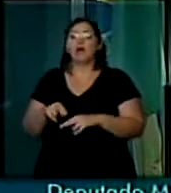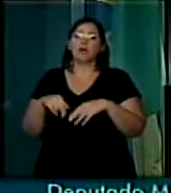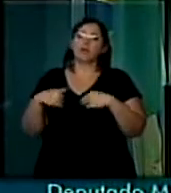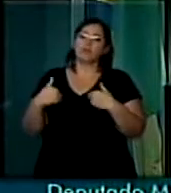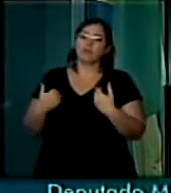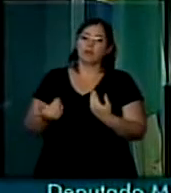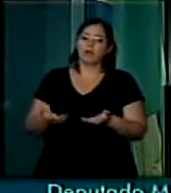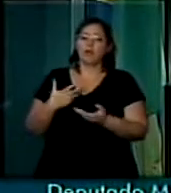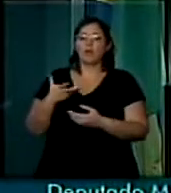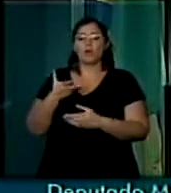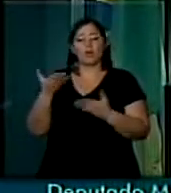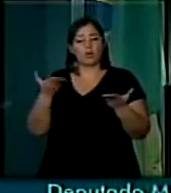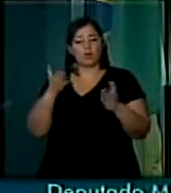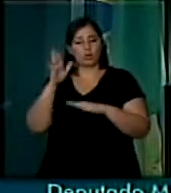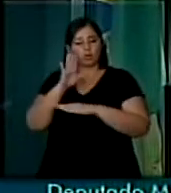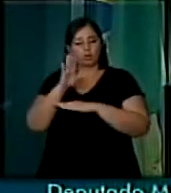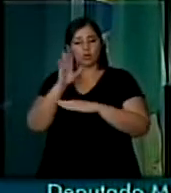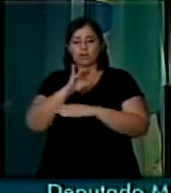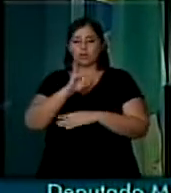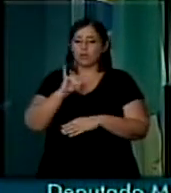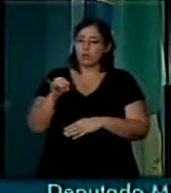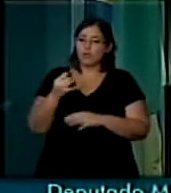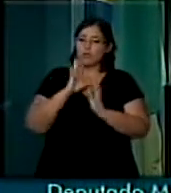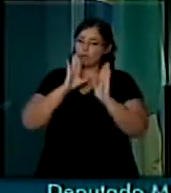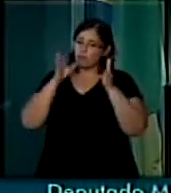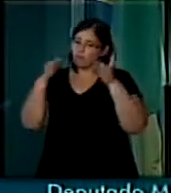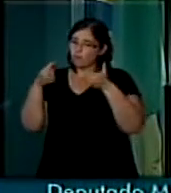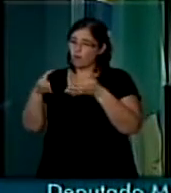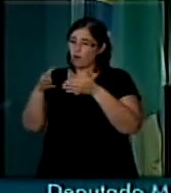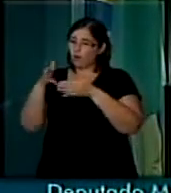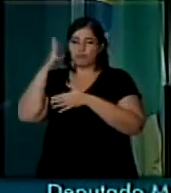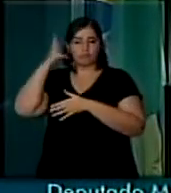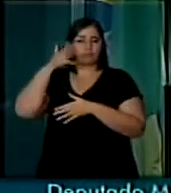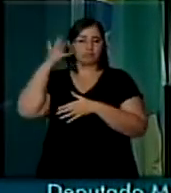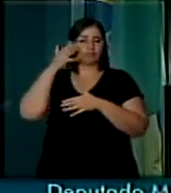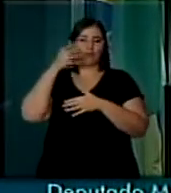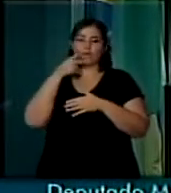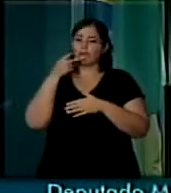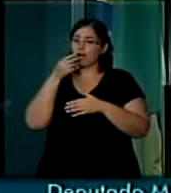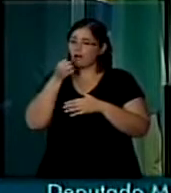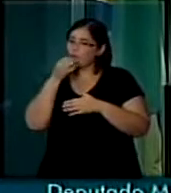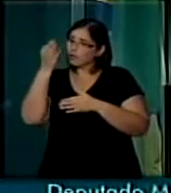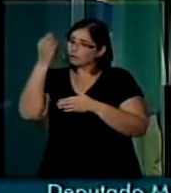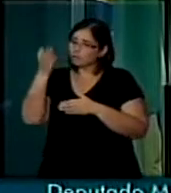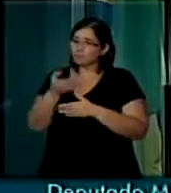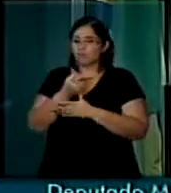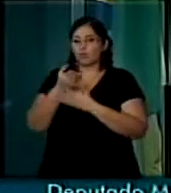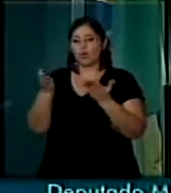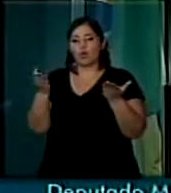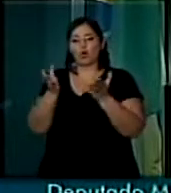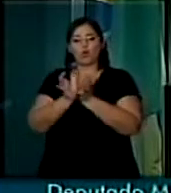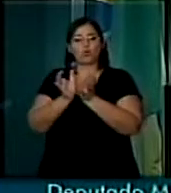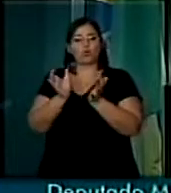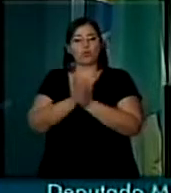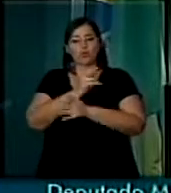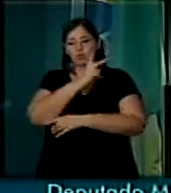queria nessa tarde de hoje dirigir estas palavras de elogio a essas pessoas